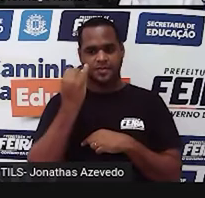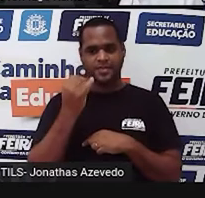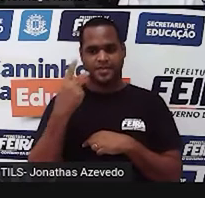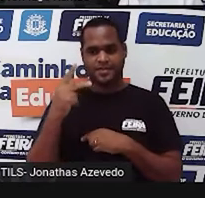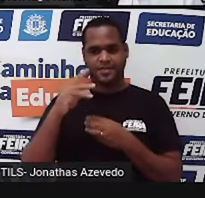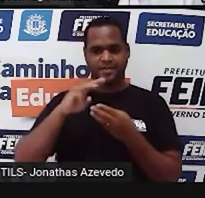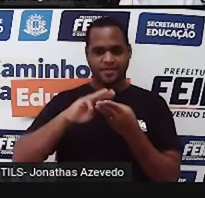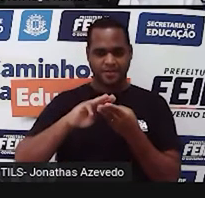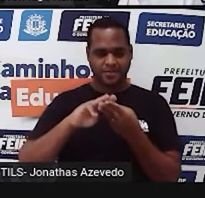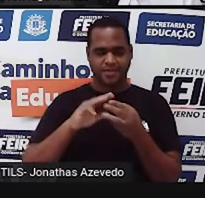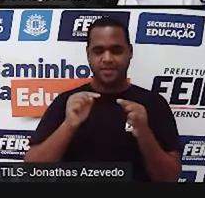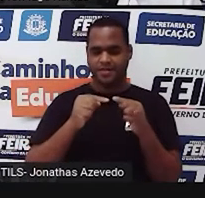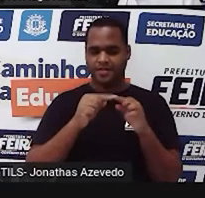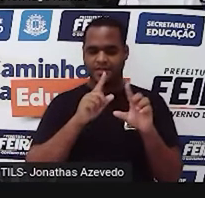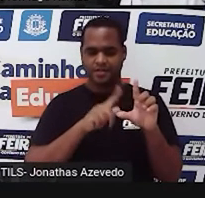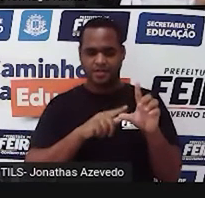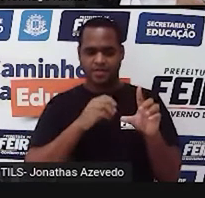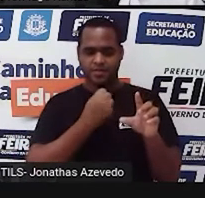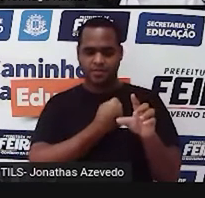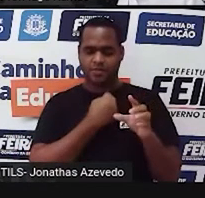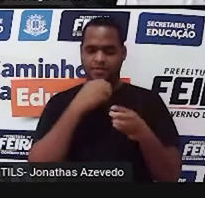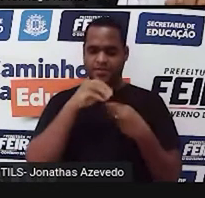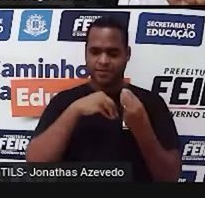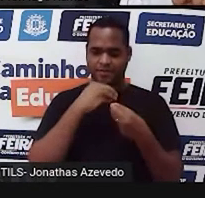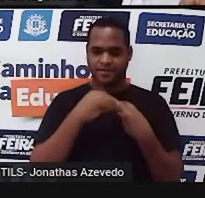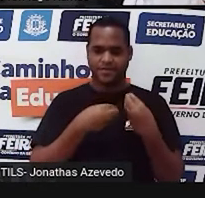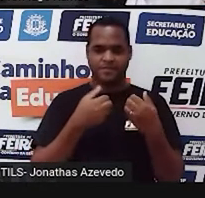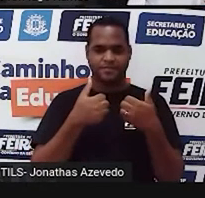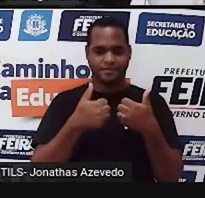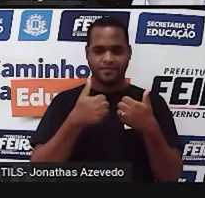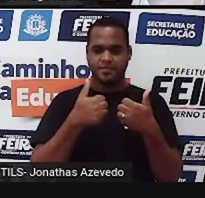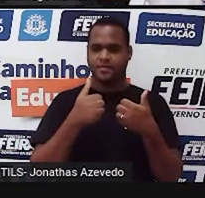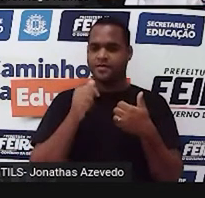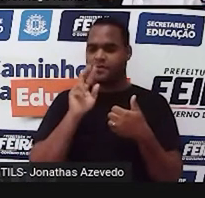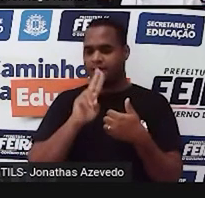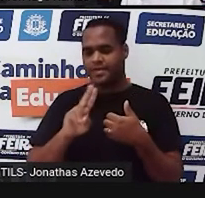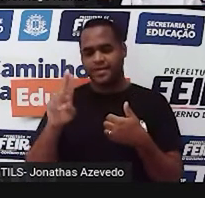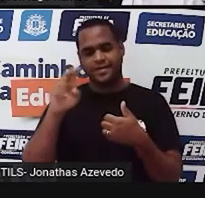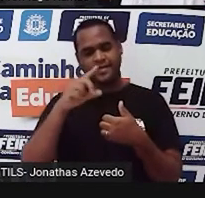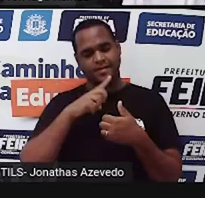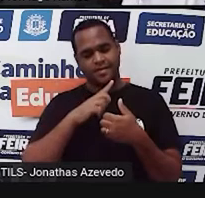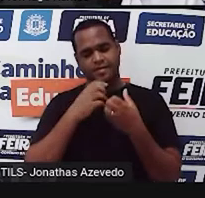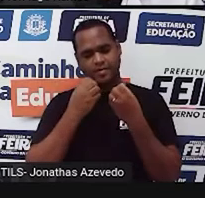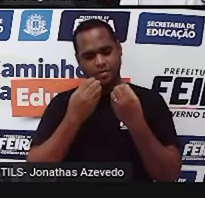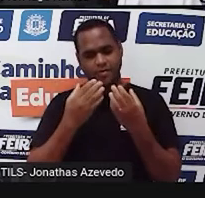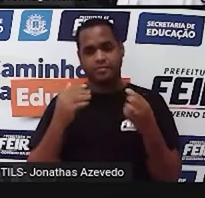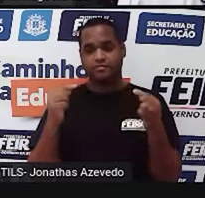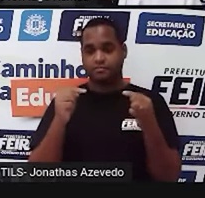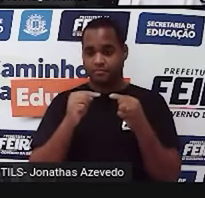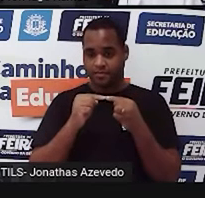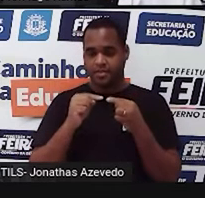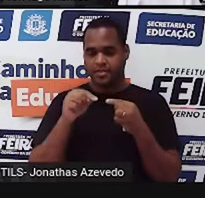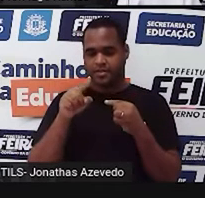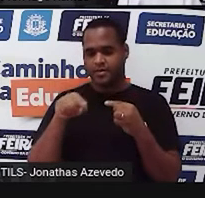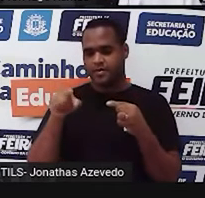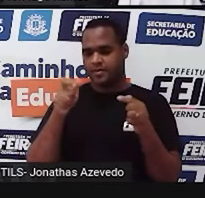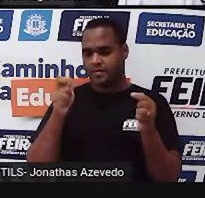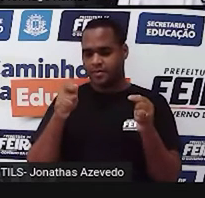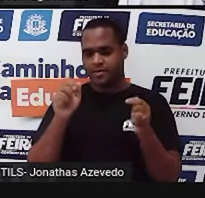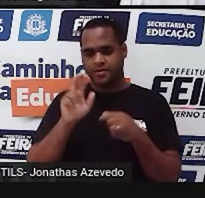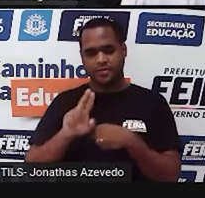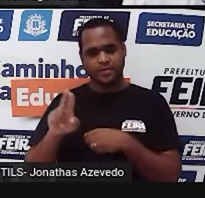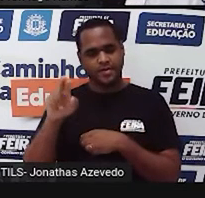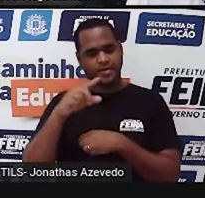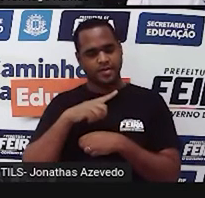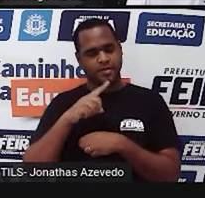de álgebra, certo? Porque ela é muito útil, né? Ela serve pra gente poder usar